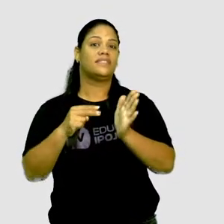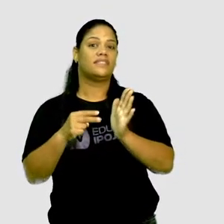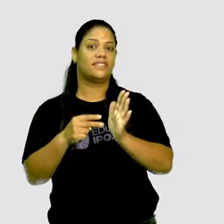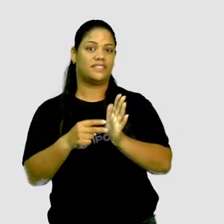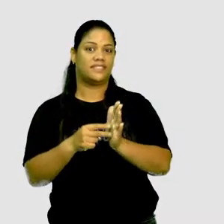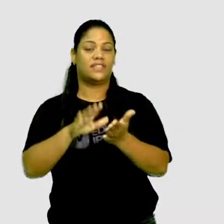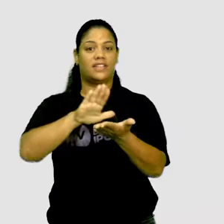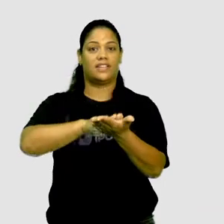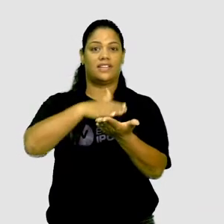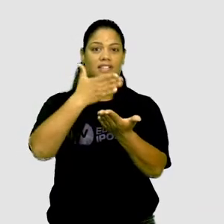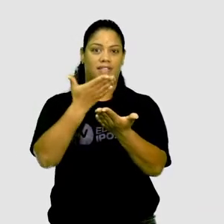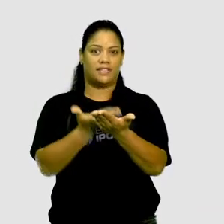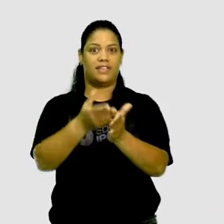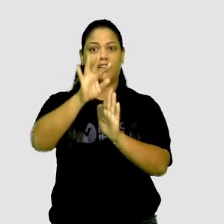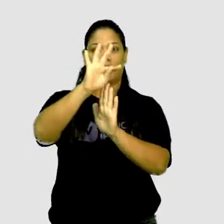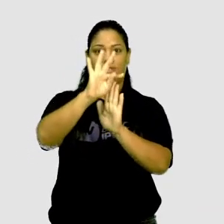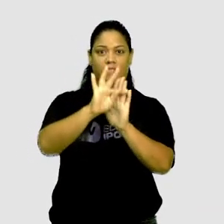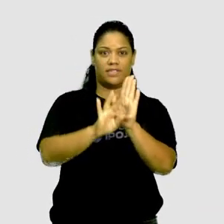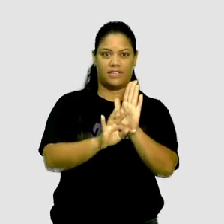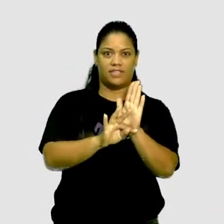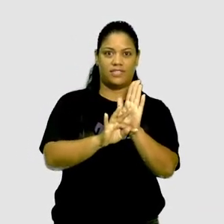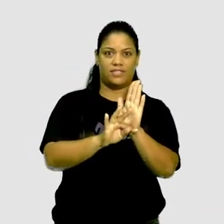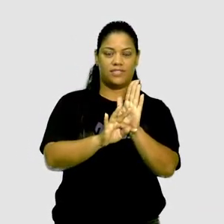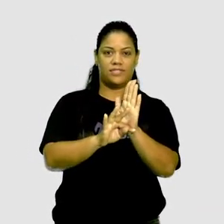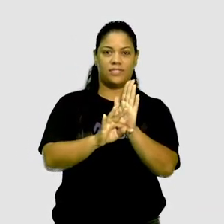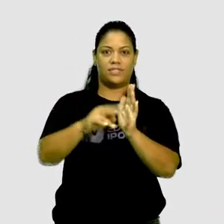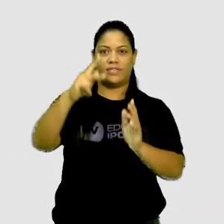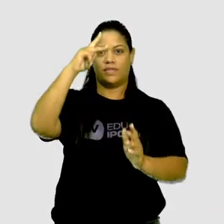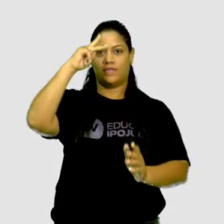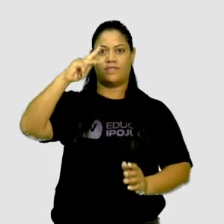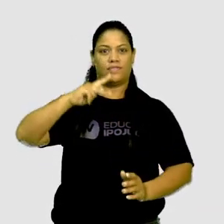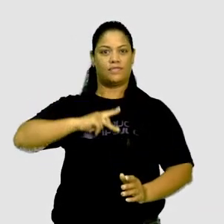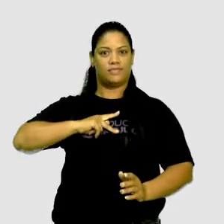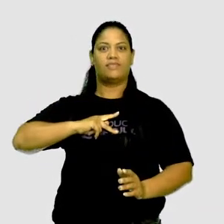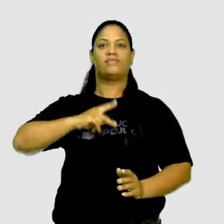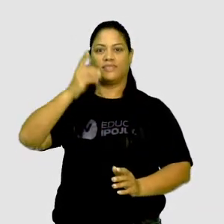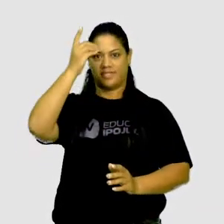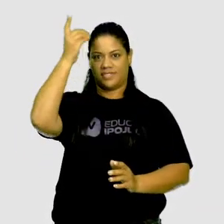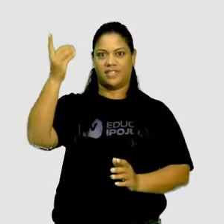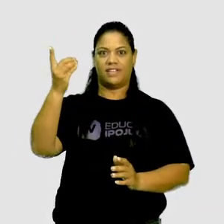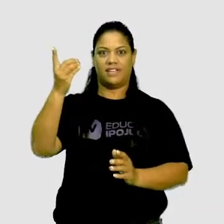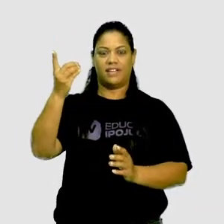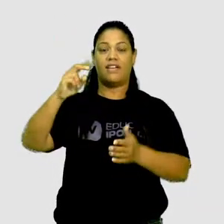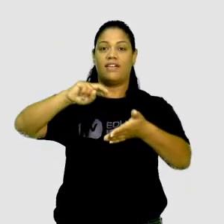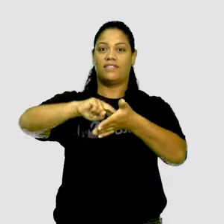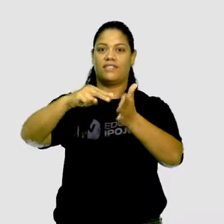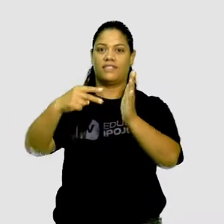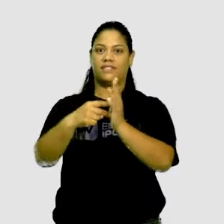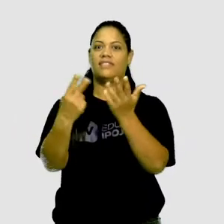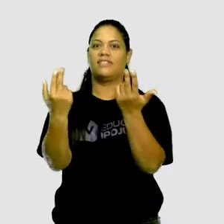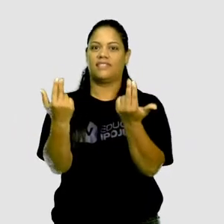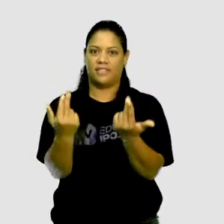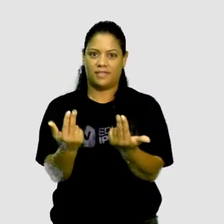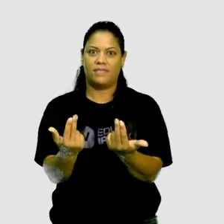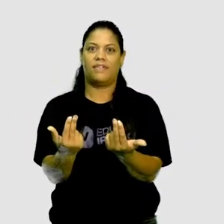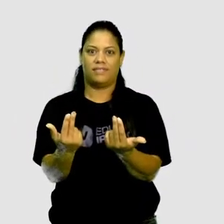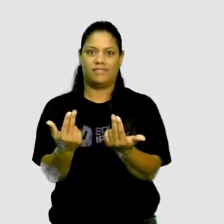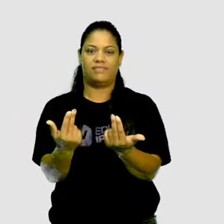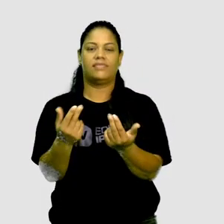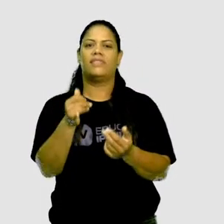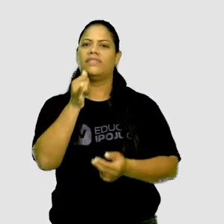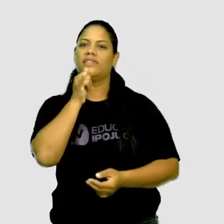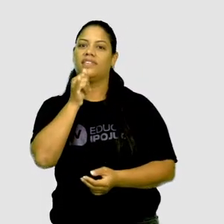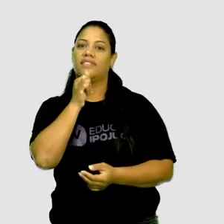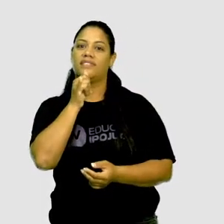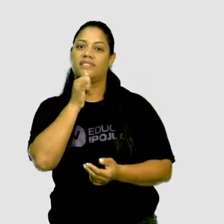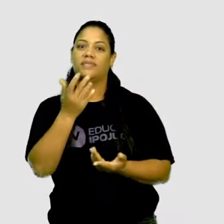interpretar um texto com as suas palavras, mantendo o seu sentido original, como por